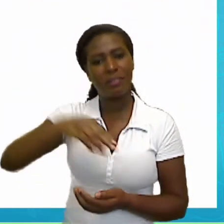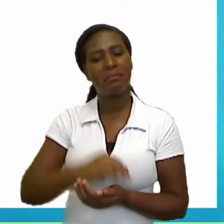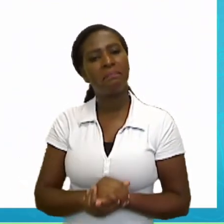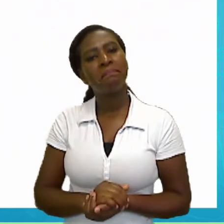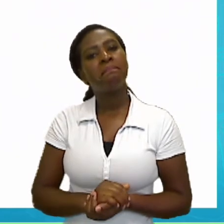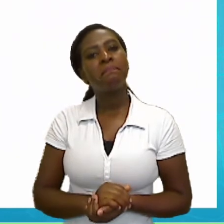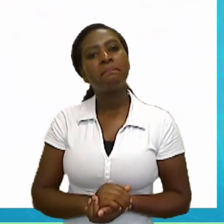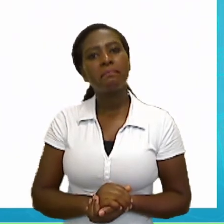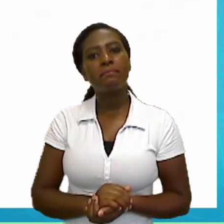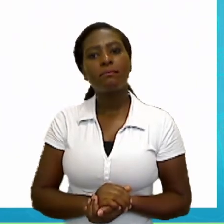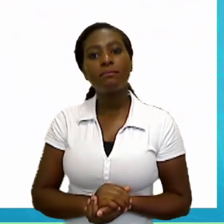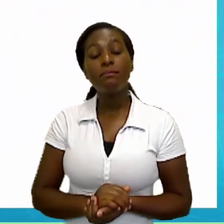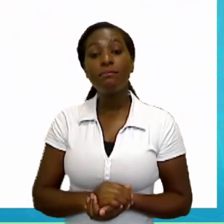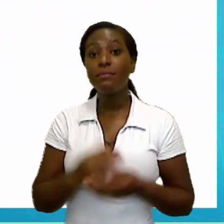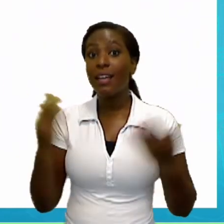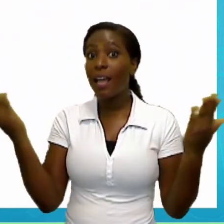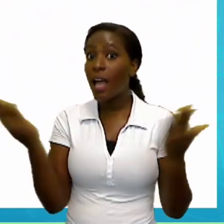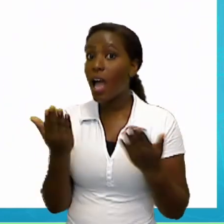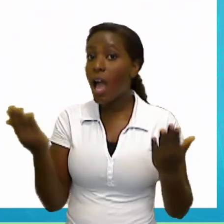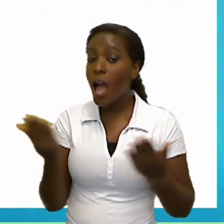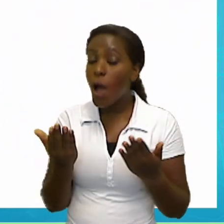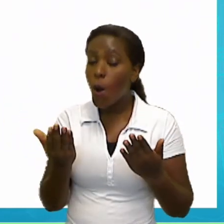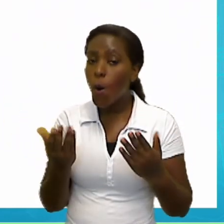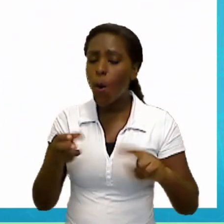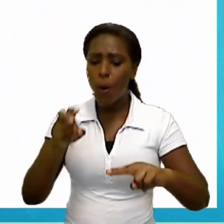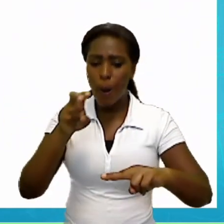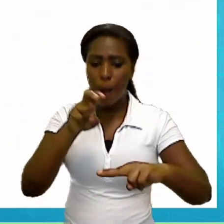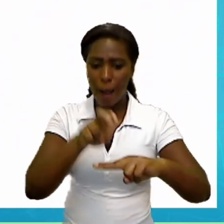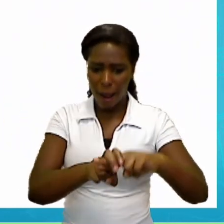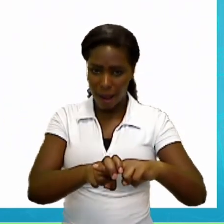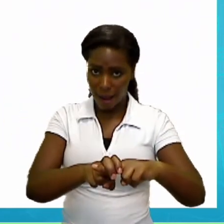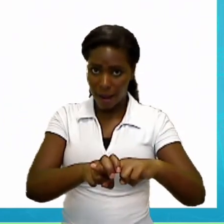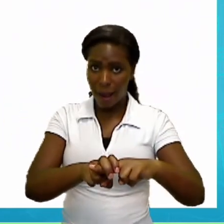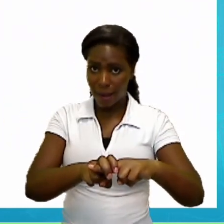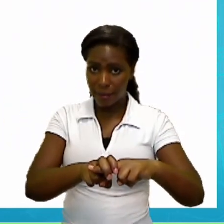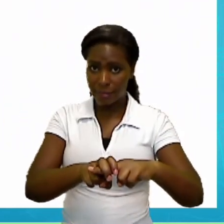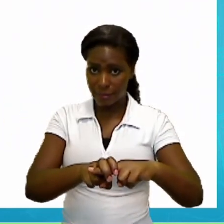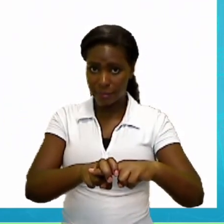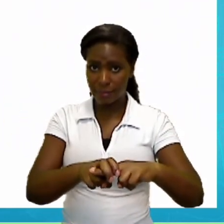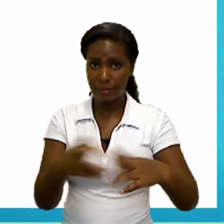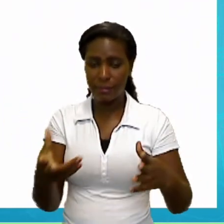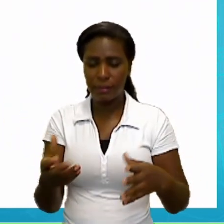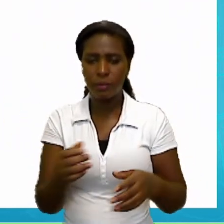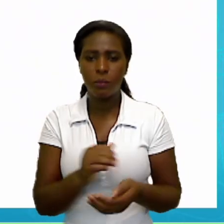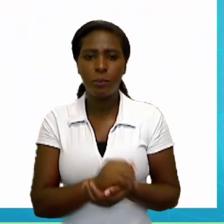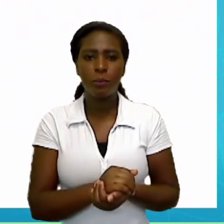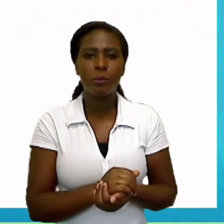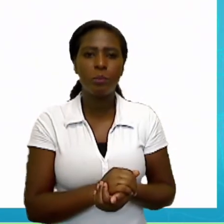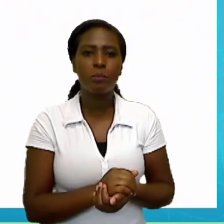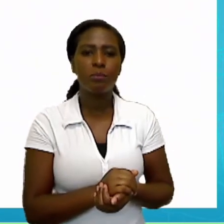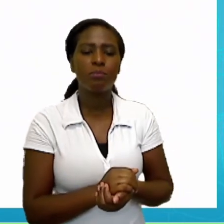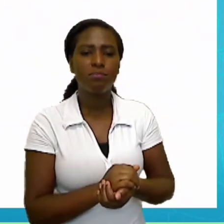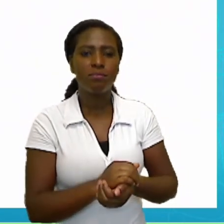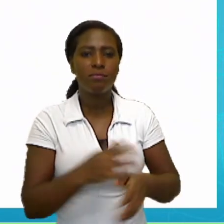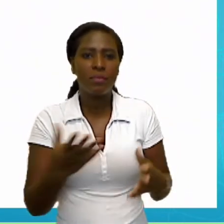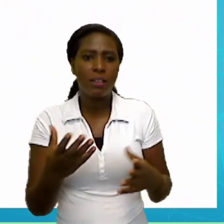E agora eu tenho a cadeira. Cadeira em inglês. Chair. Repeat. Chair. Deixa